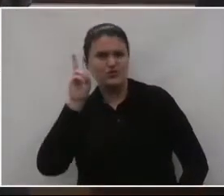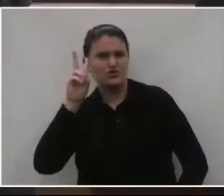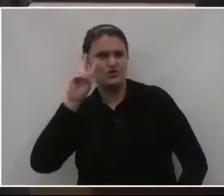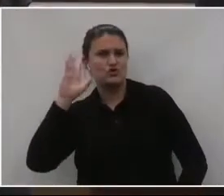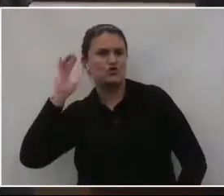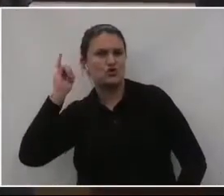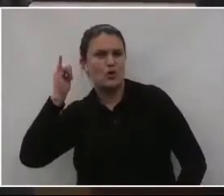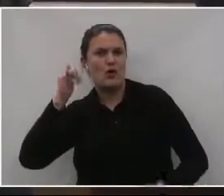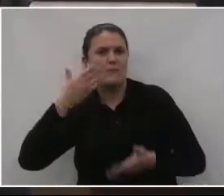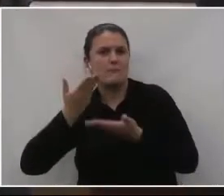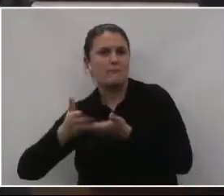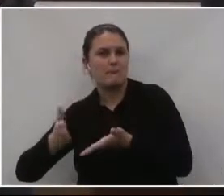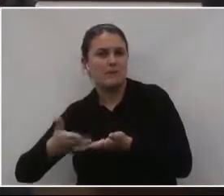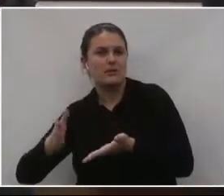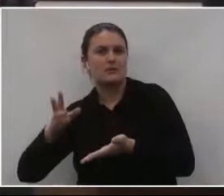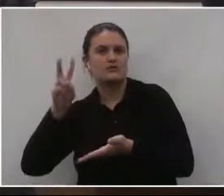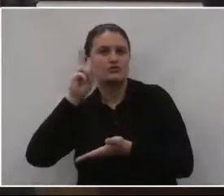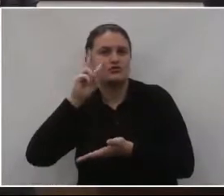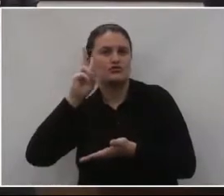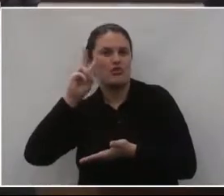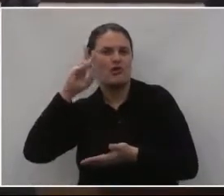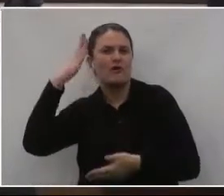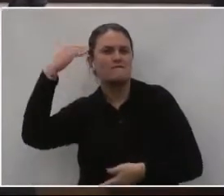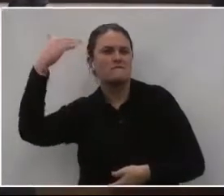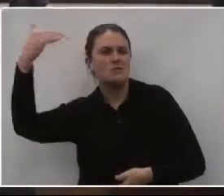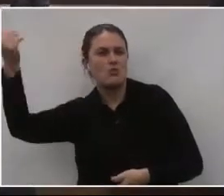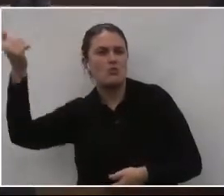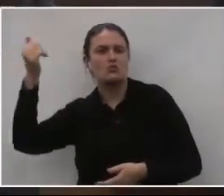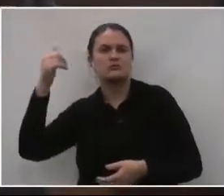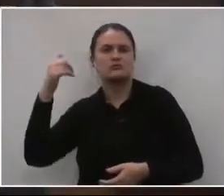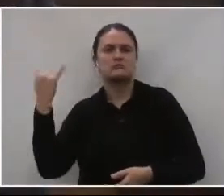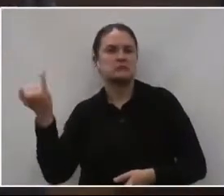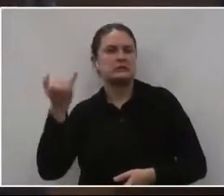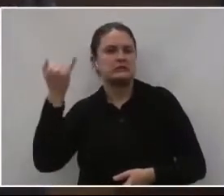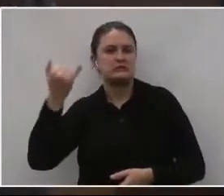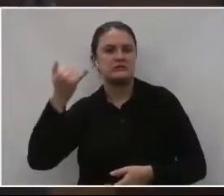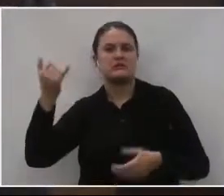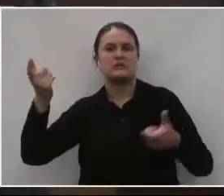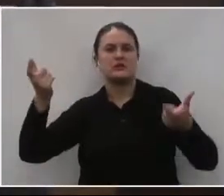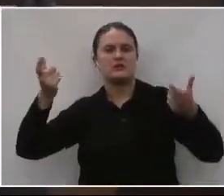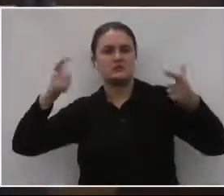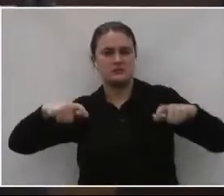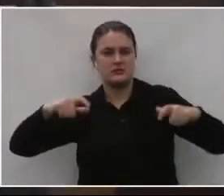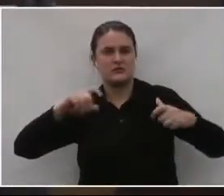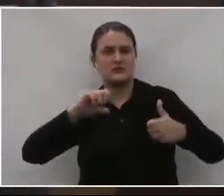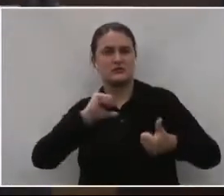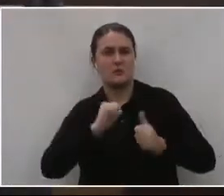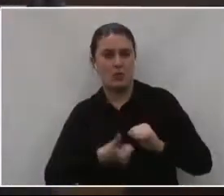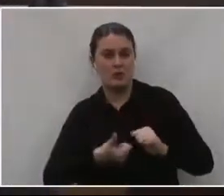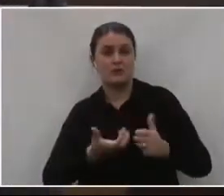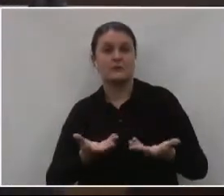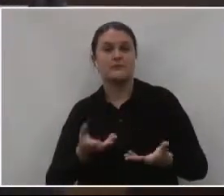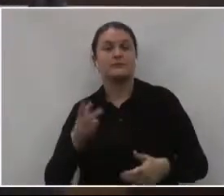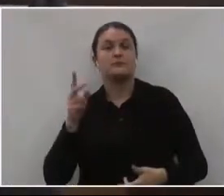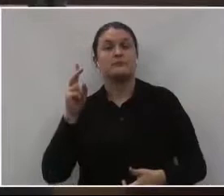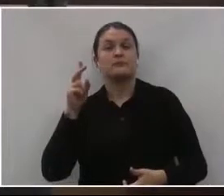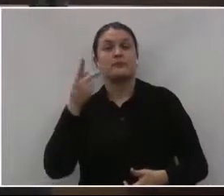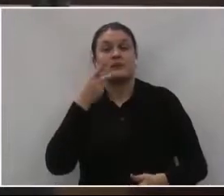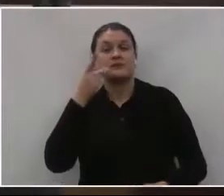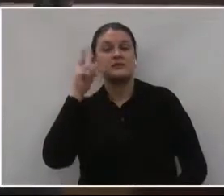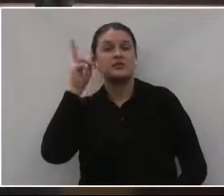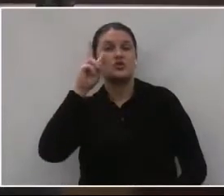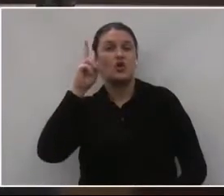perdida, sobre o auge, a época áurea do nosso futebol amador. Ele resgata